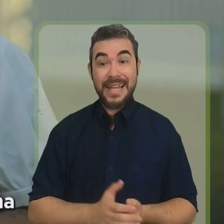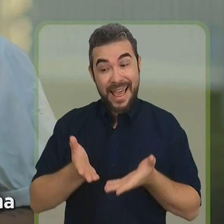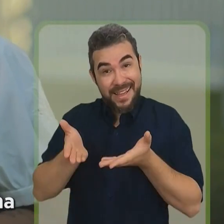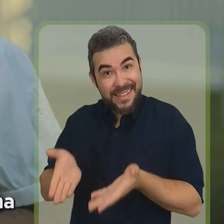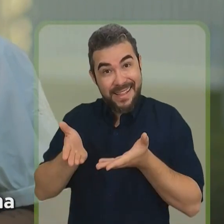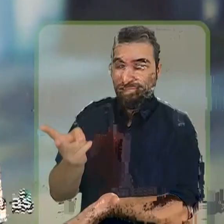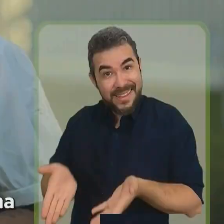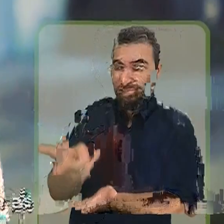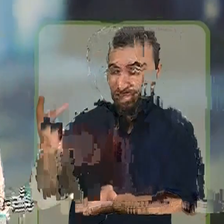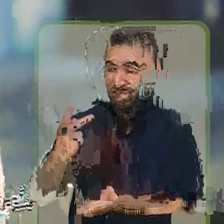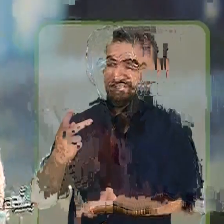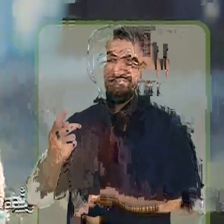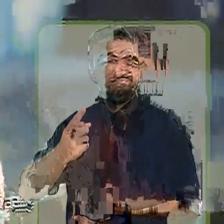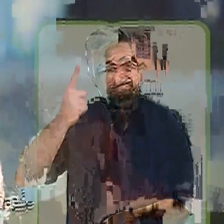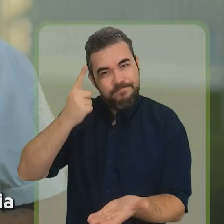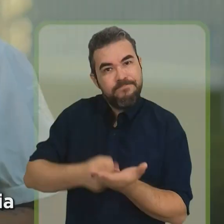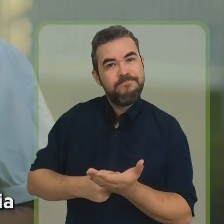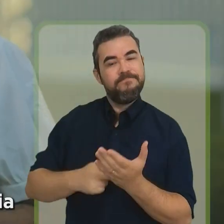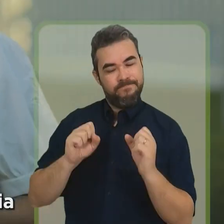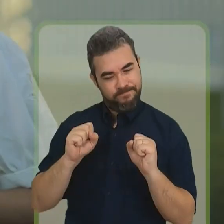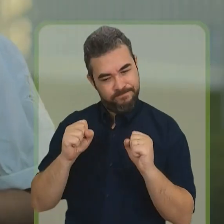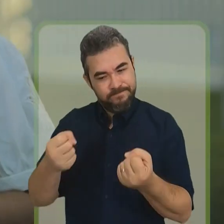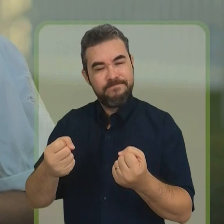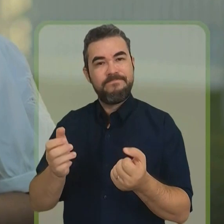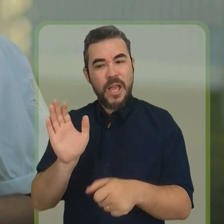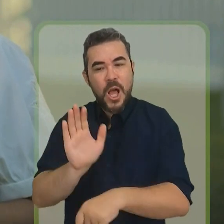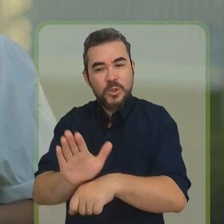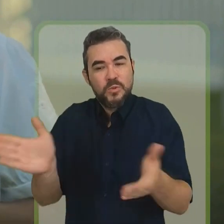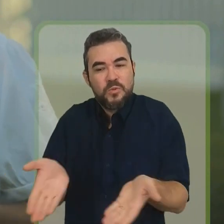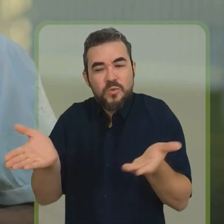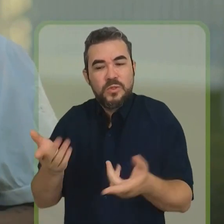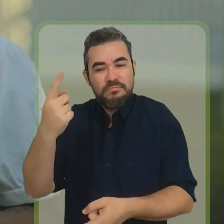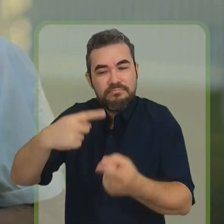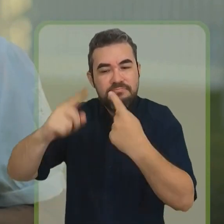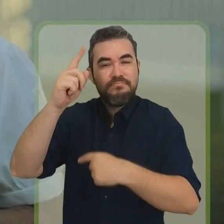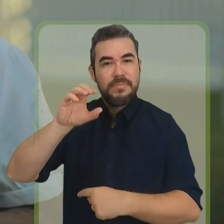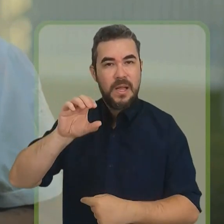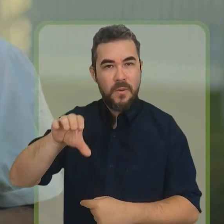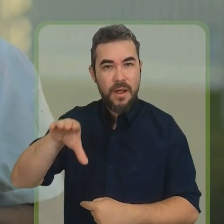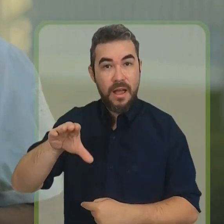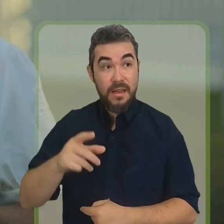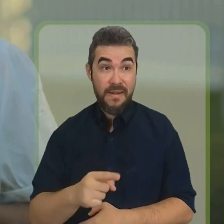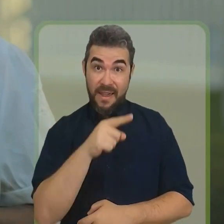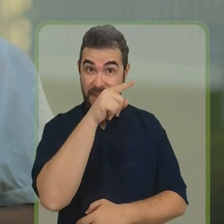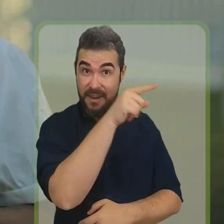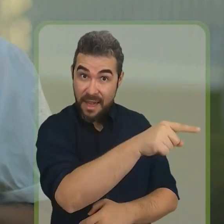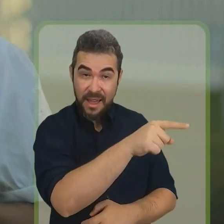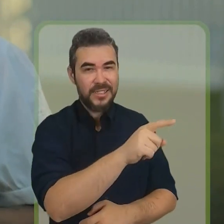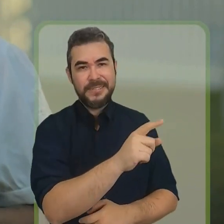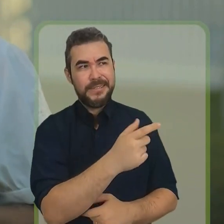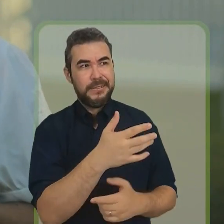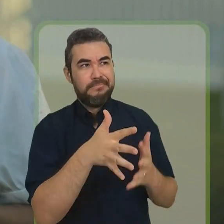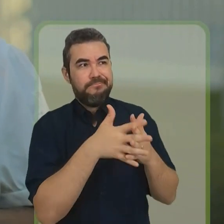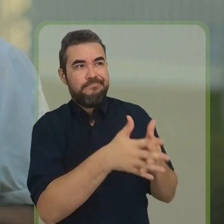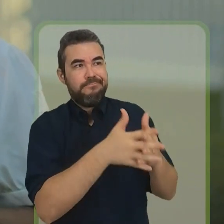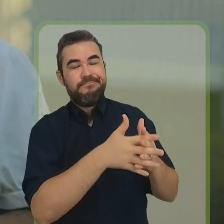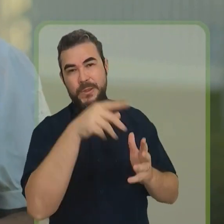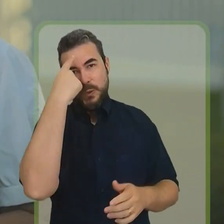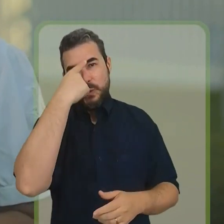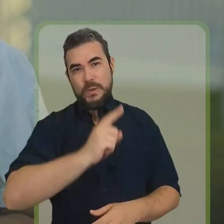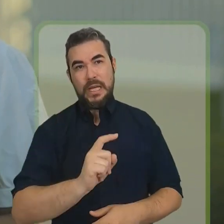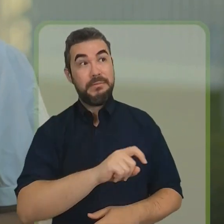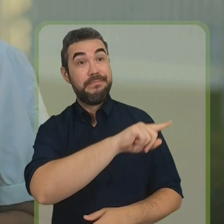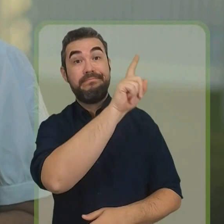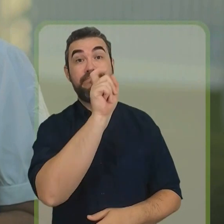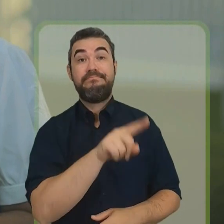corpo e alma ao desenvolvimento de Calcaia. E do outro lado, uma grande interrogação que coloque em dúvida o futuro do segundo maior